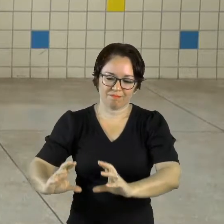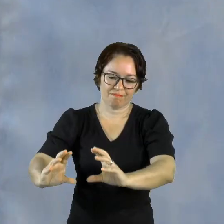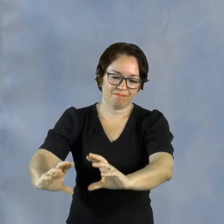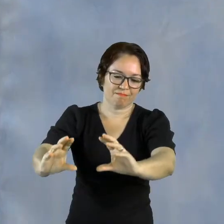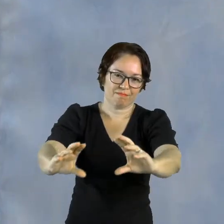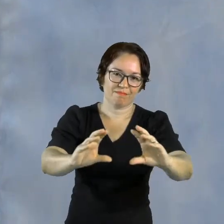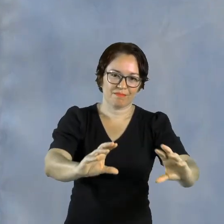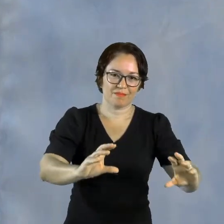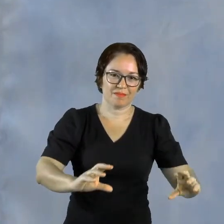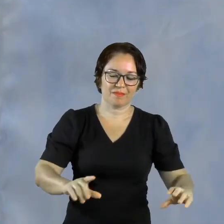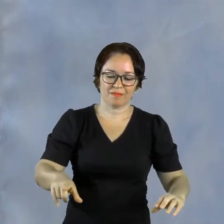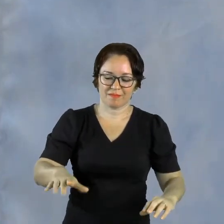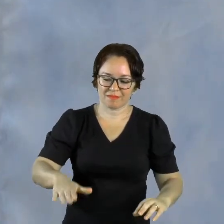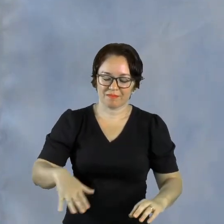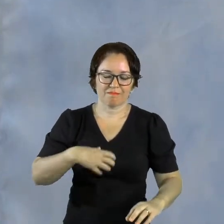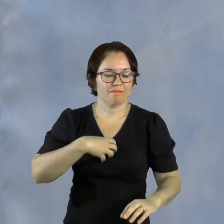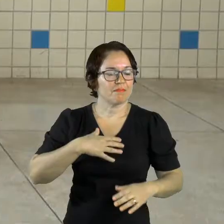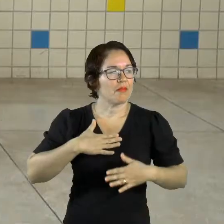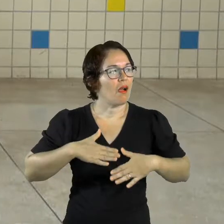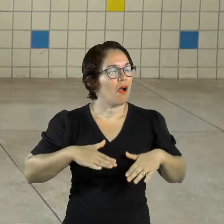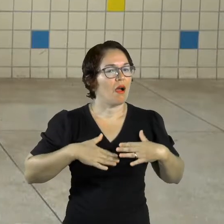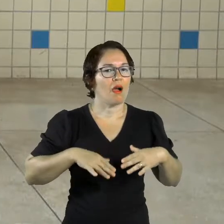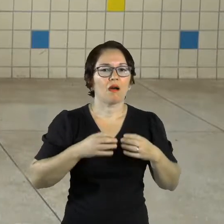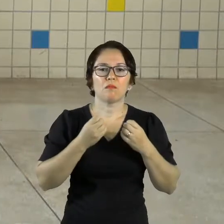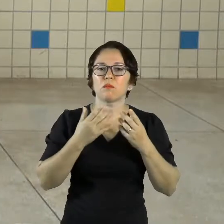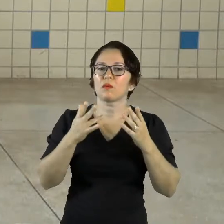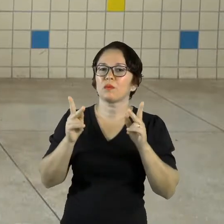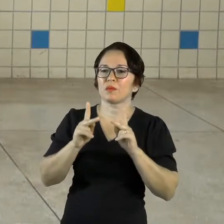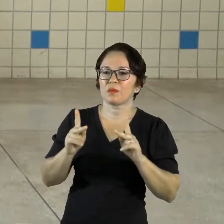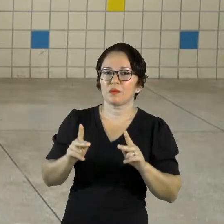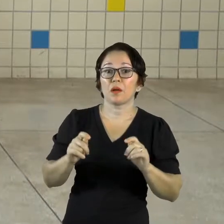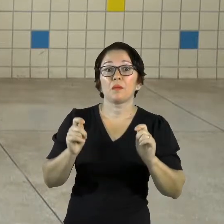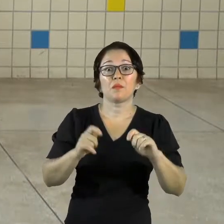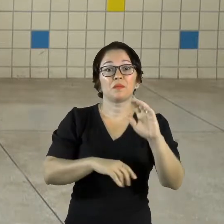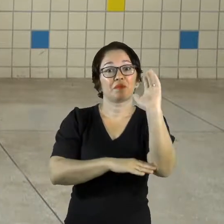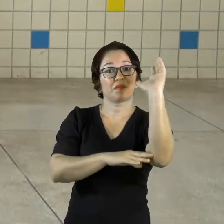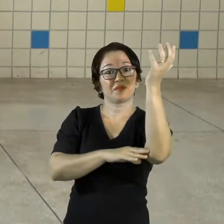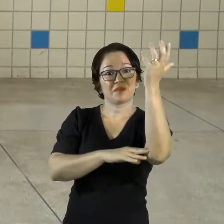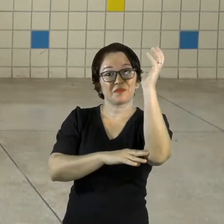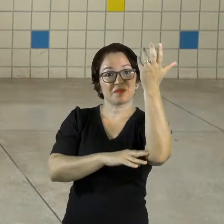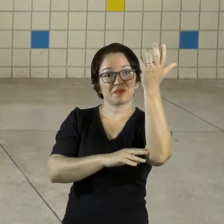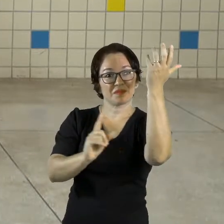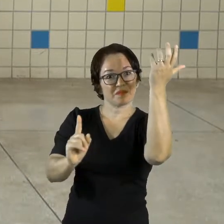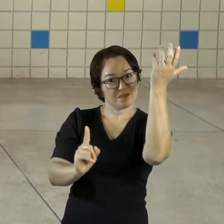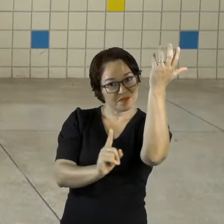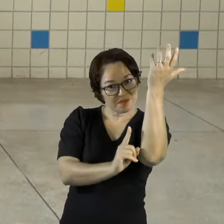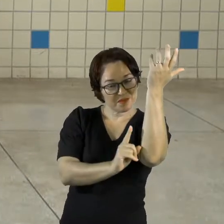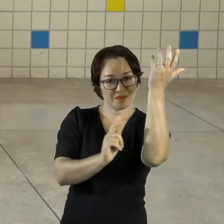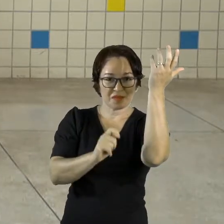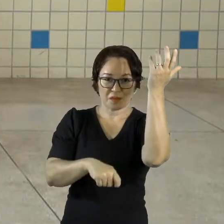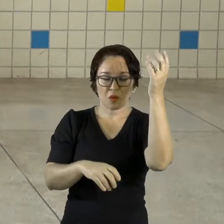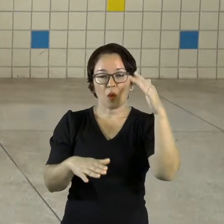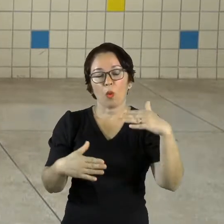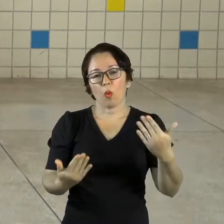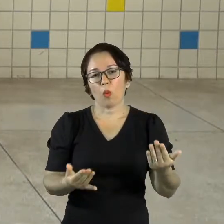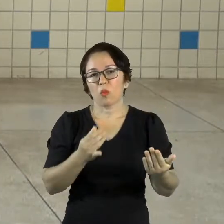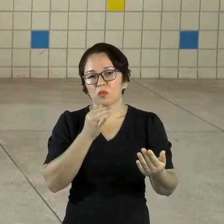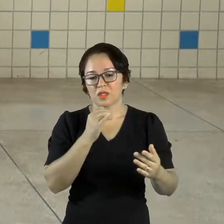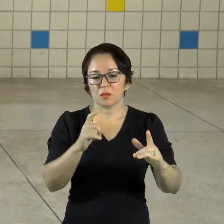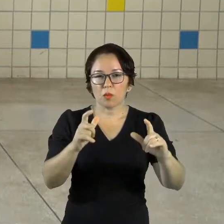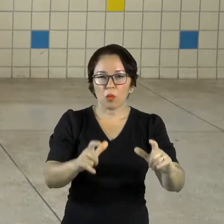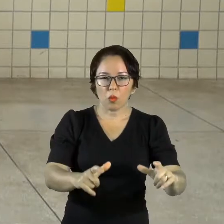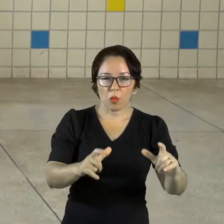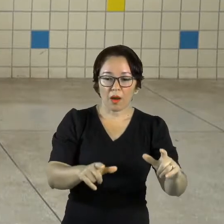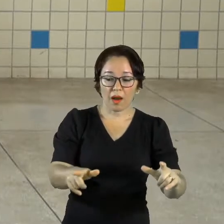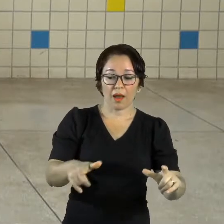tranquilo com sua criança. Pode também ser debaixo de uma árvore ou então um local que ela se sentir